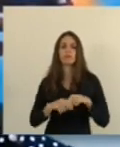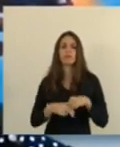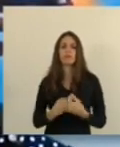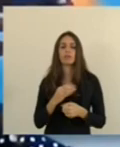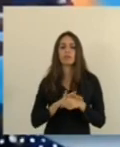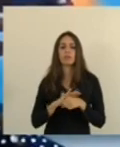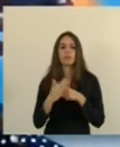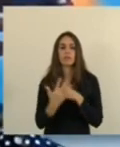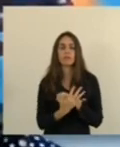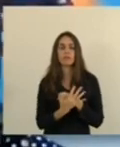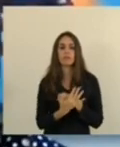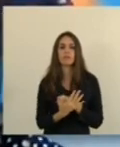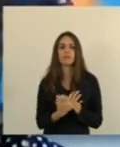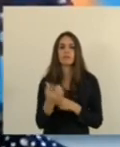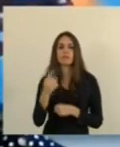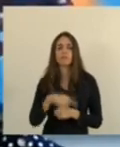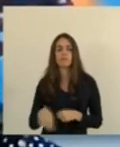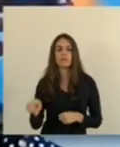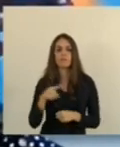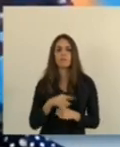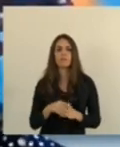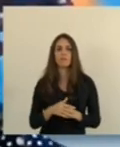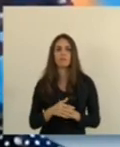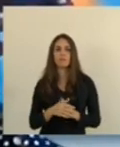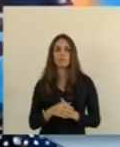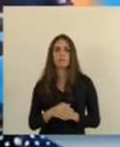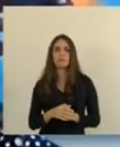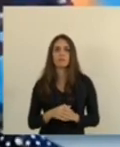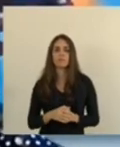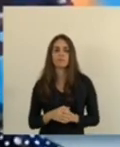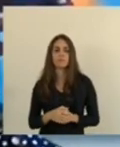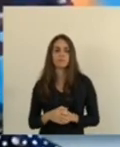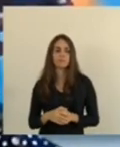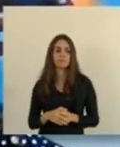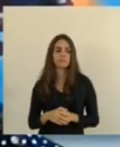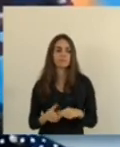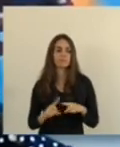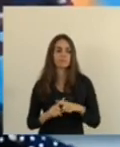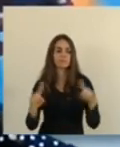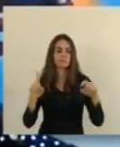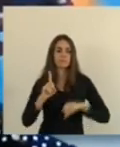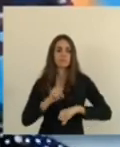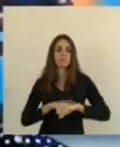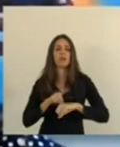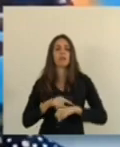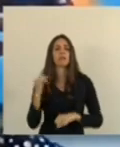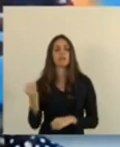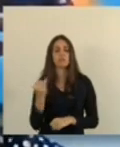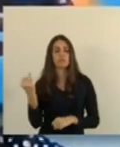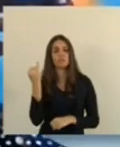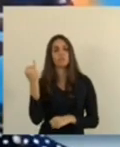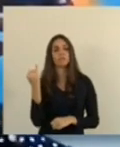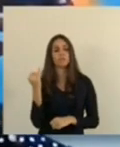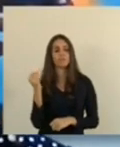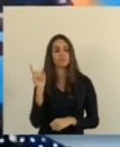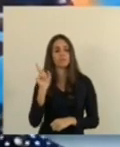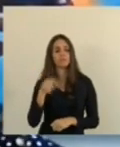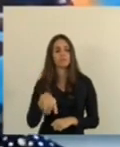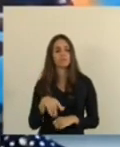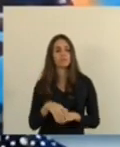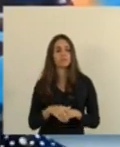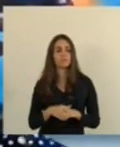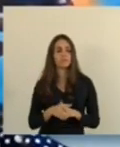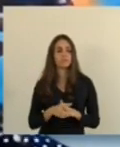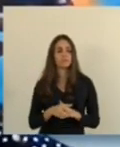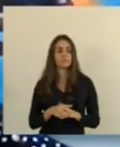ainda estarmos na pandemia, a pandemia não passou, mas vai ser um momento muito importante, vai ser que no Salão São Tiago,